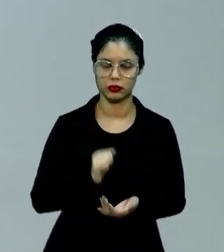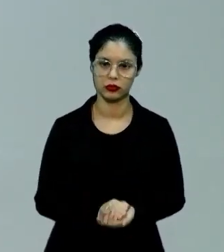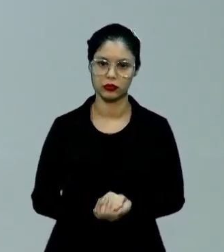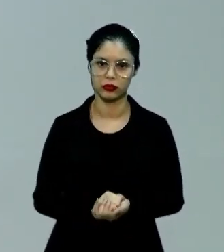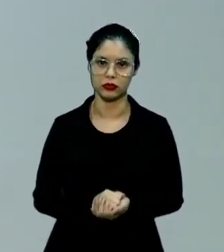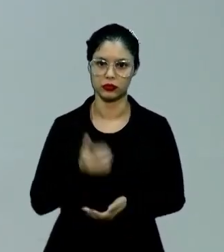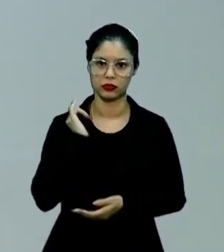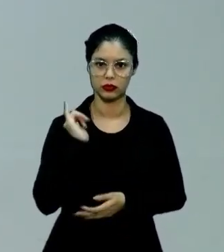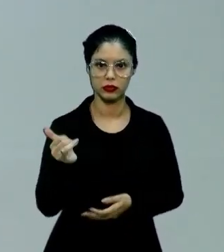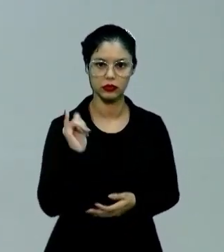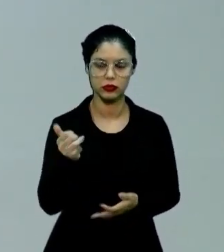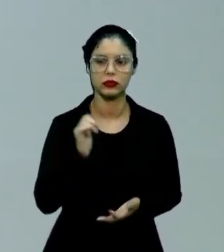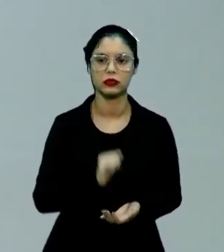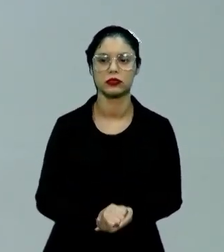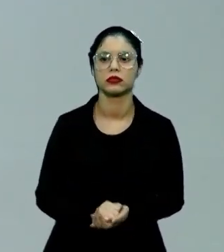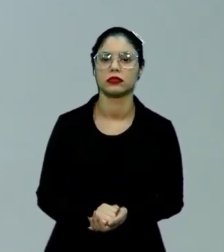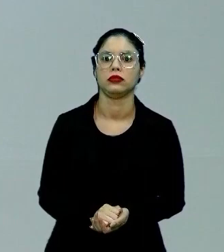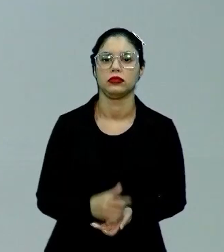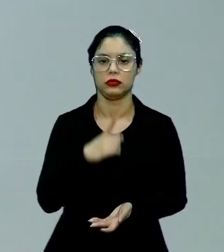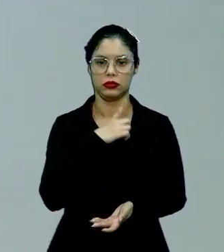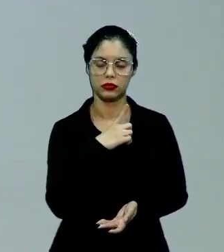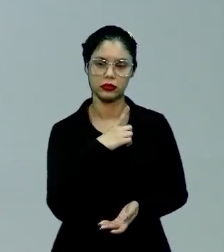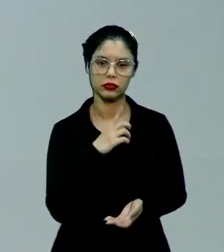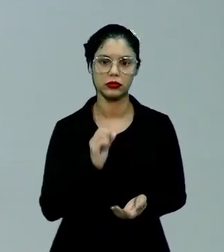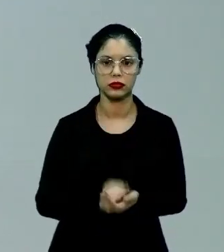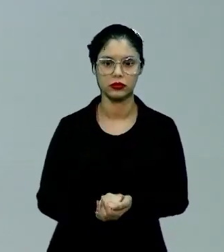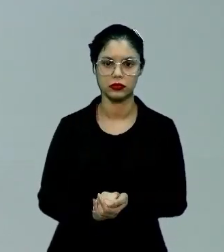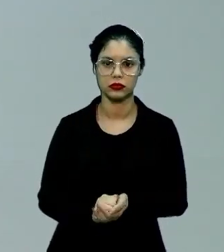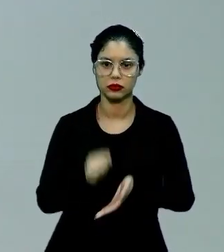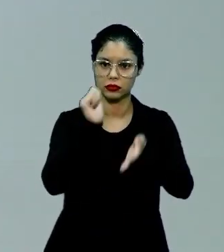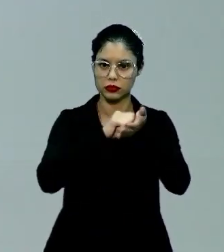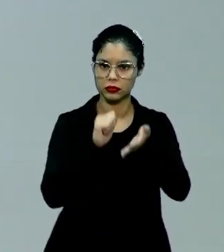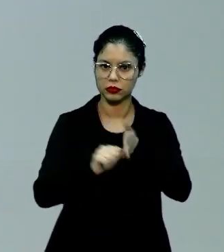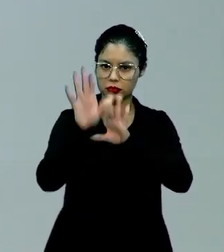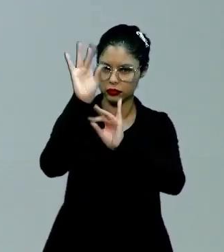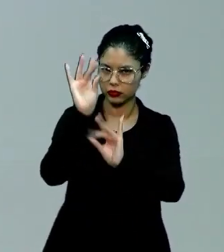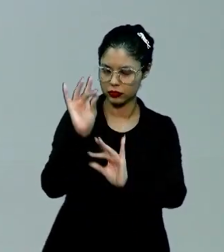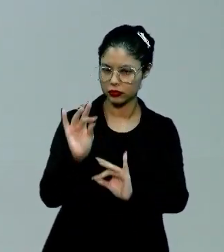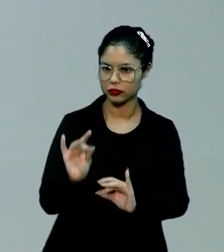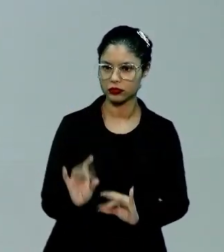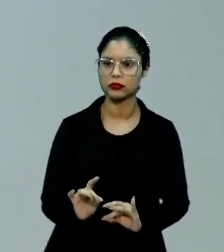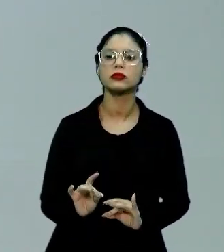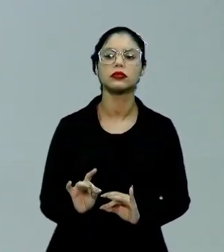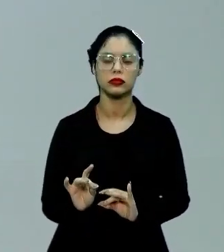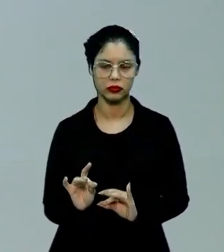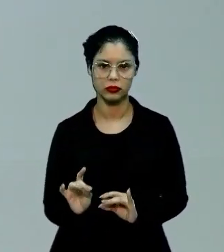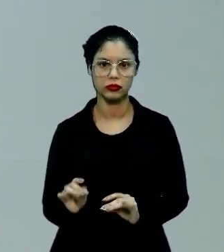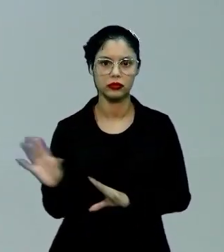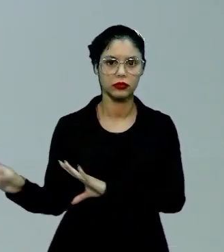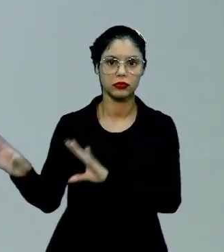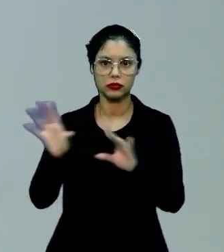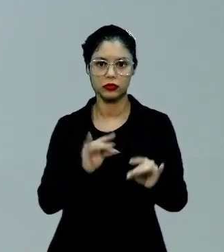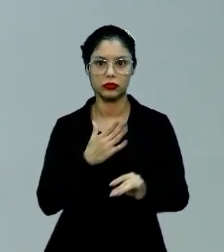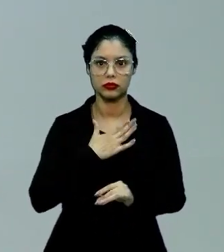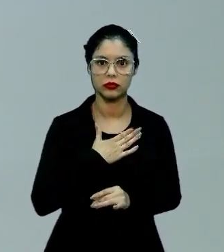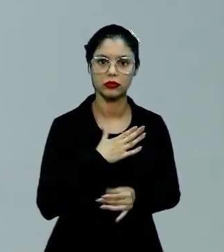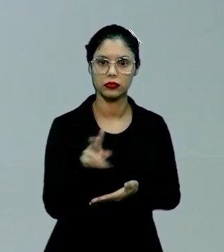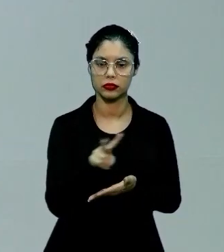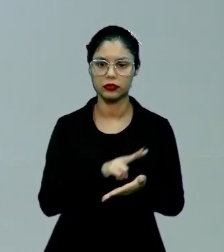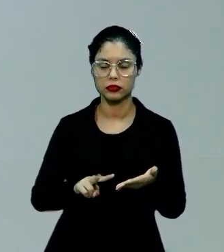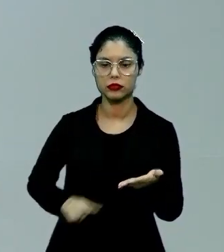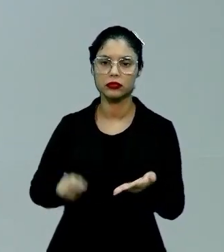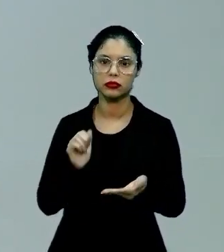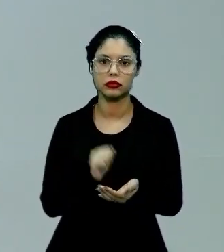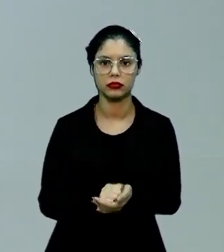uma narrativa em que eu tenho descrito de forma minuciosa, eu levo o meu leitor para dentro